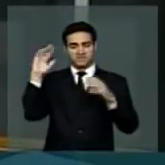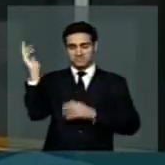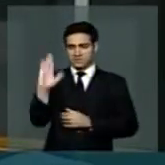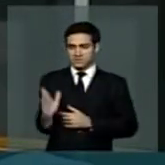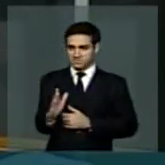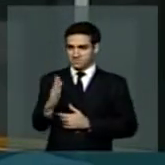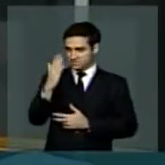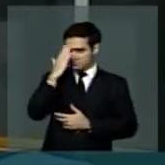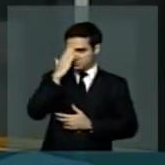Muito obrigado, presidente Dilma. Associação! Obrigado.